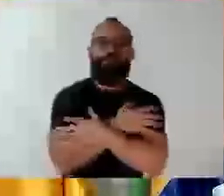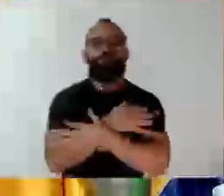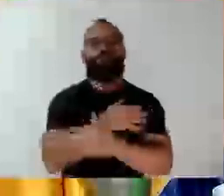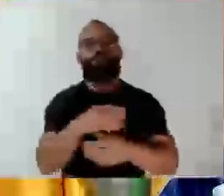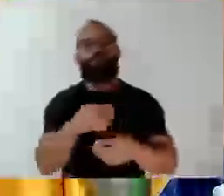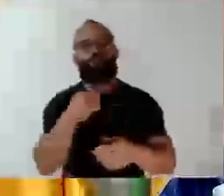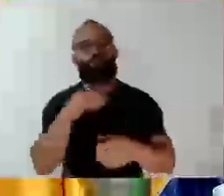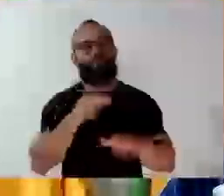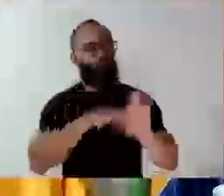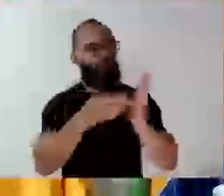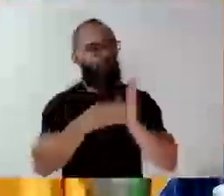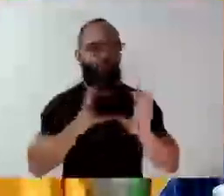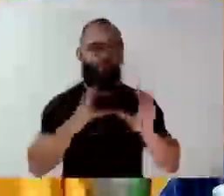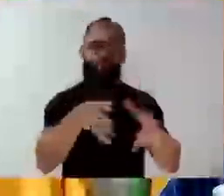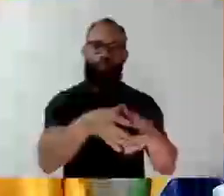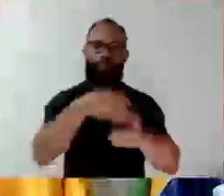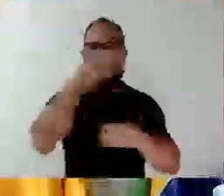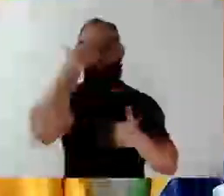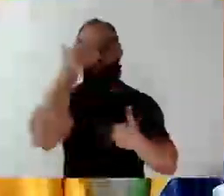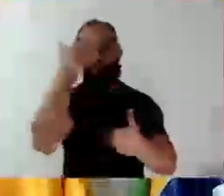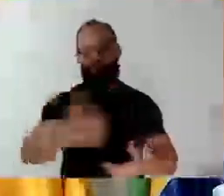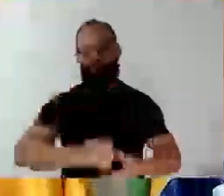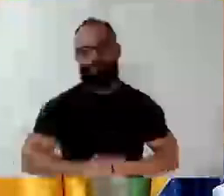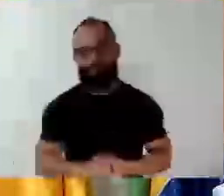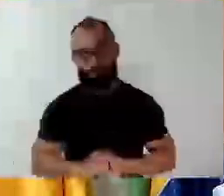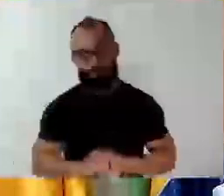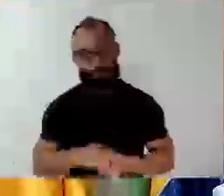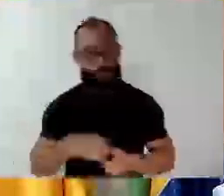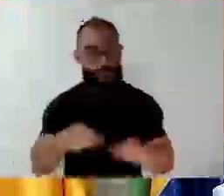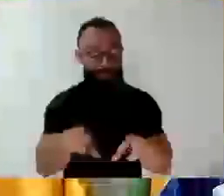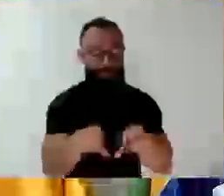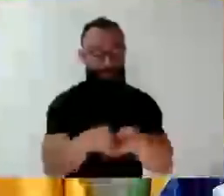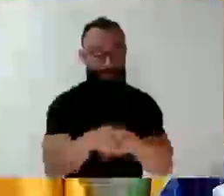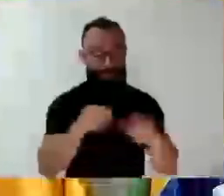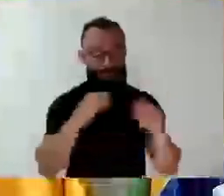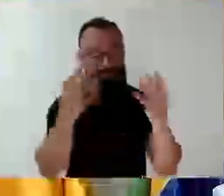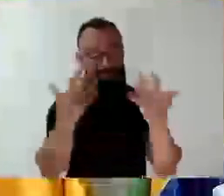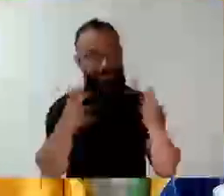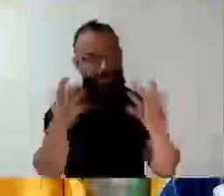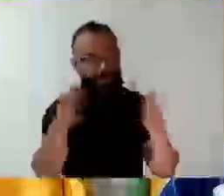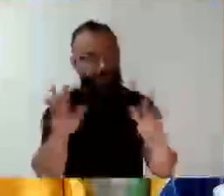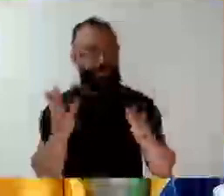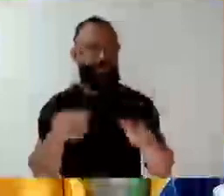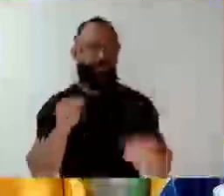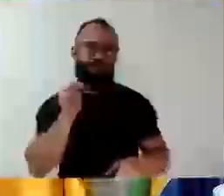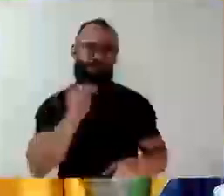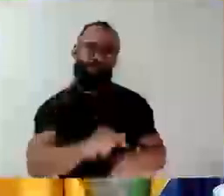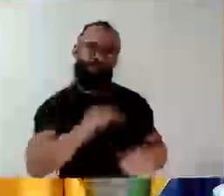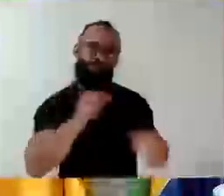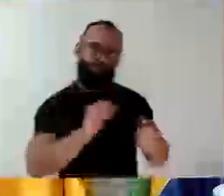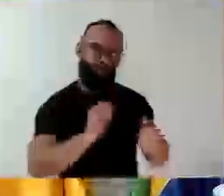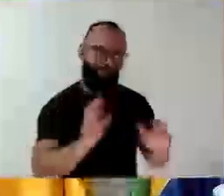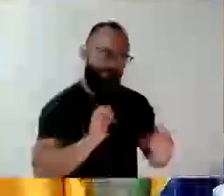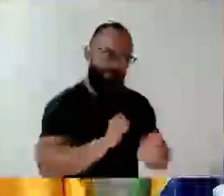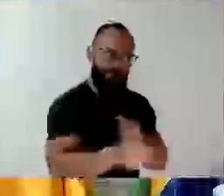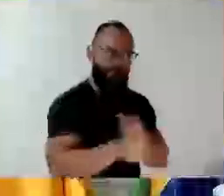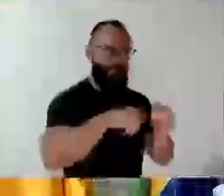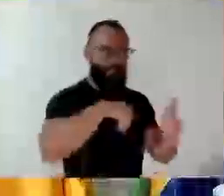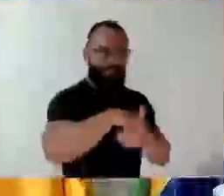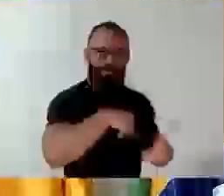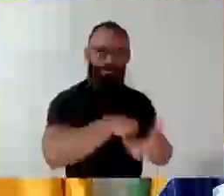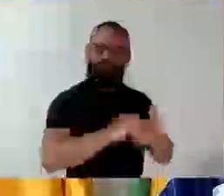para toda a equipe. Está bom? Obrigada. Parabenizar também a Alicobi por estar fomentando o futebol. Sem sombra de dúvida,